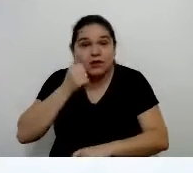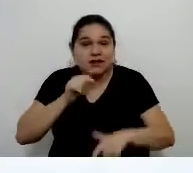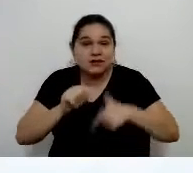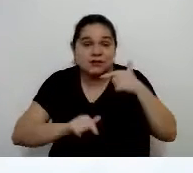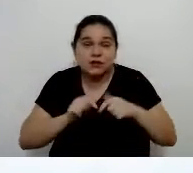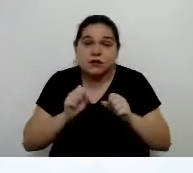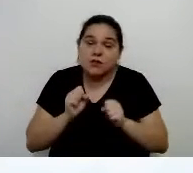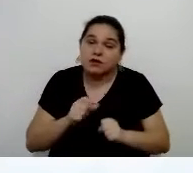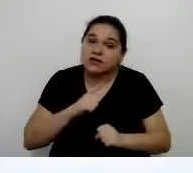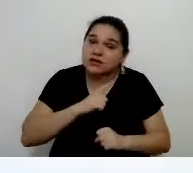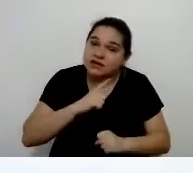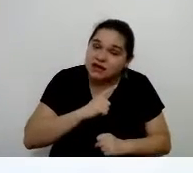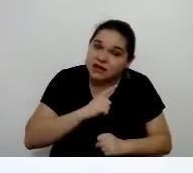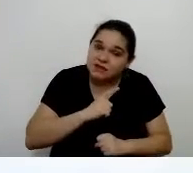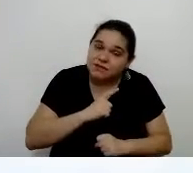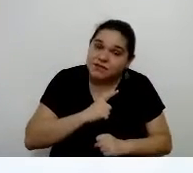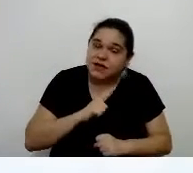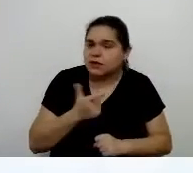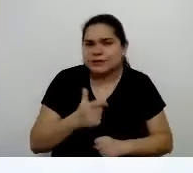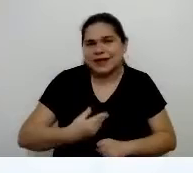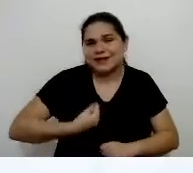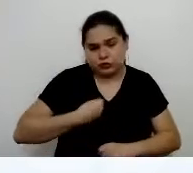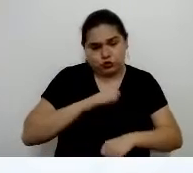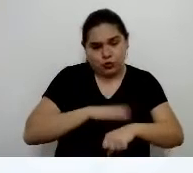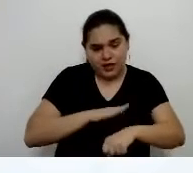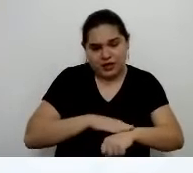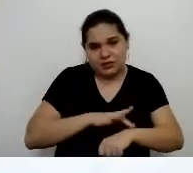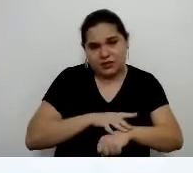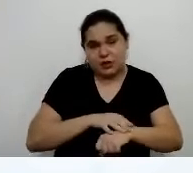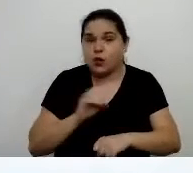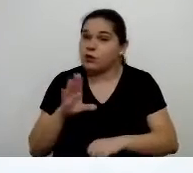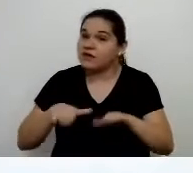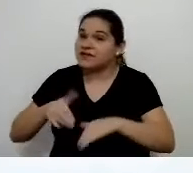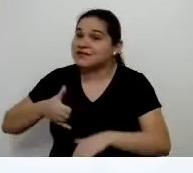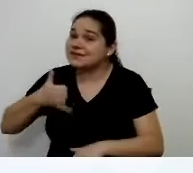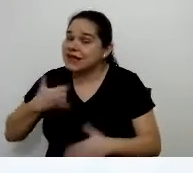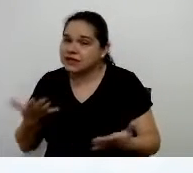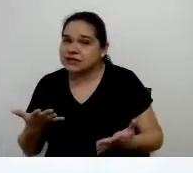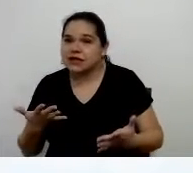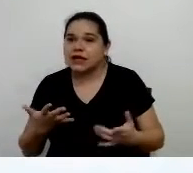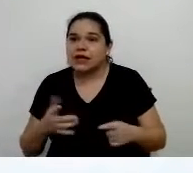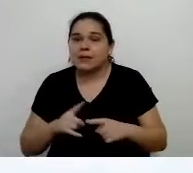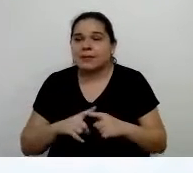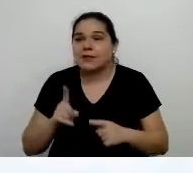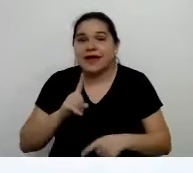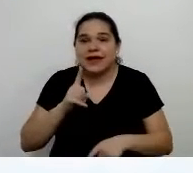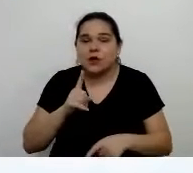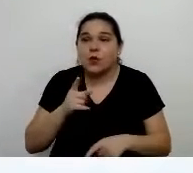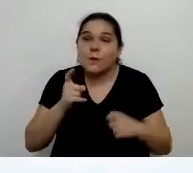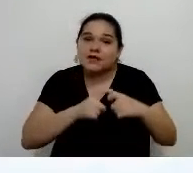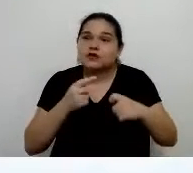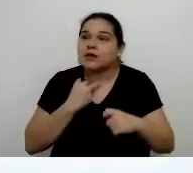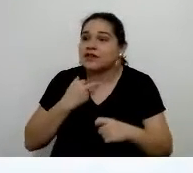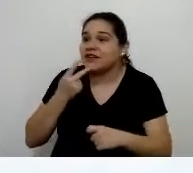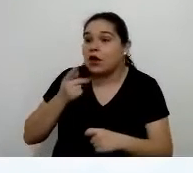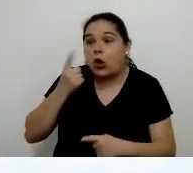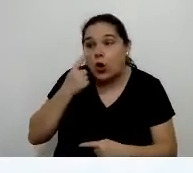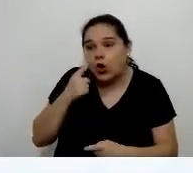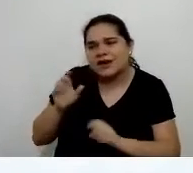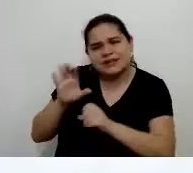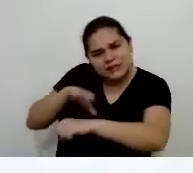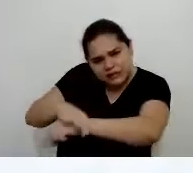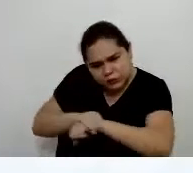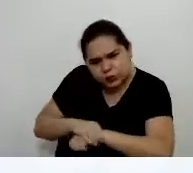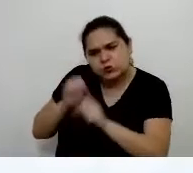comorbidade que o trabalhador possa ter, ou até mesmo a questão da idade, então não posso dizer, o médico não pode dizer assim para o trabalhador, olha,